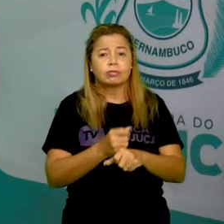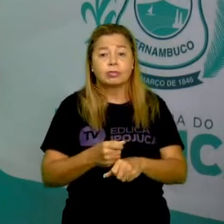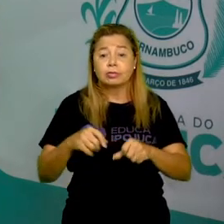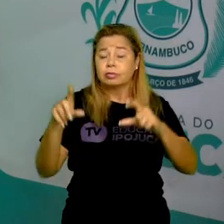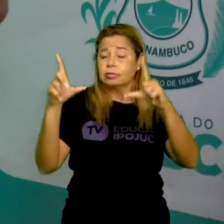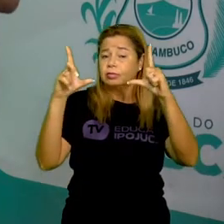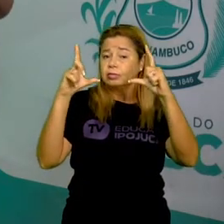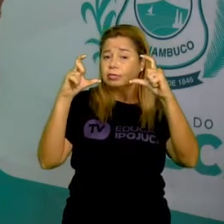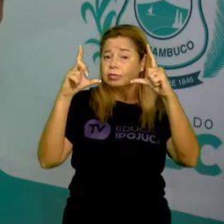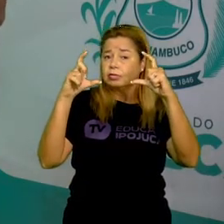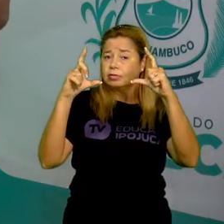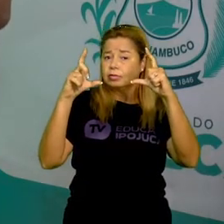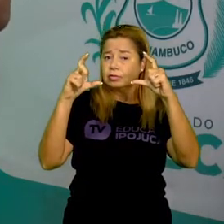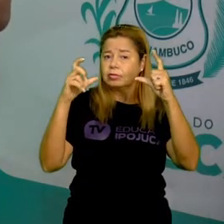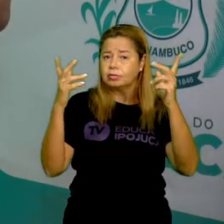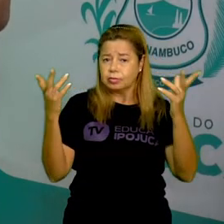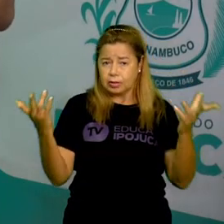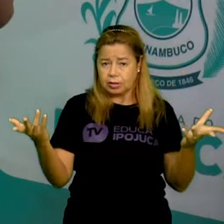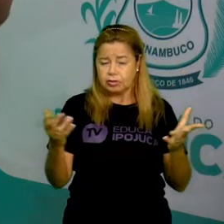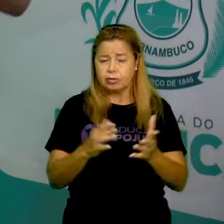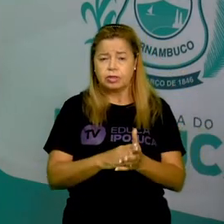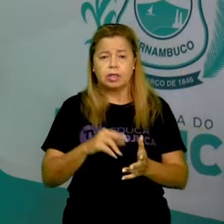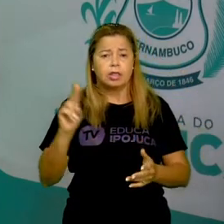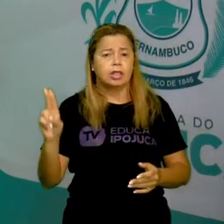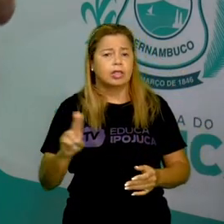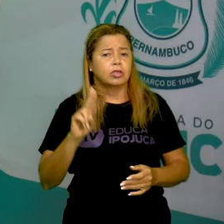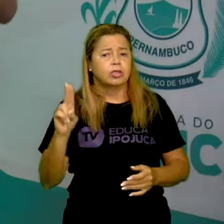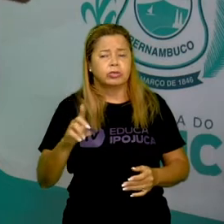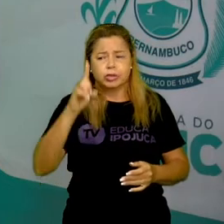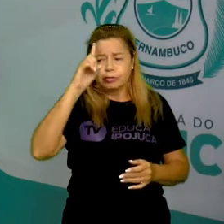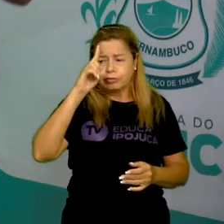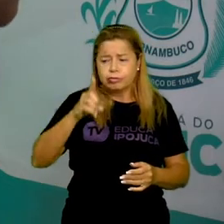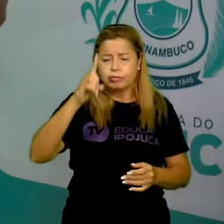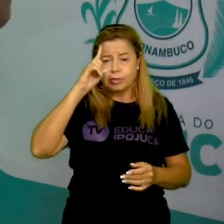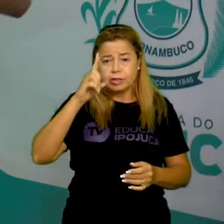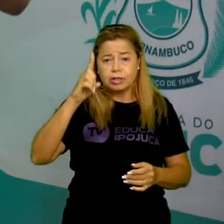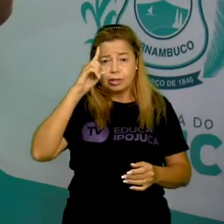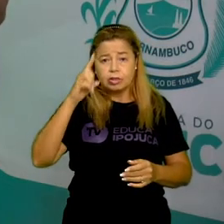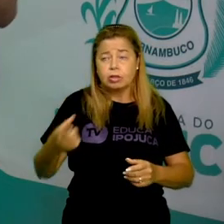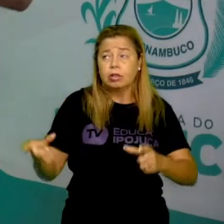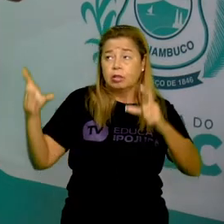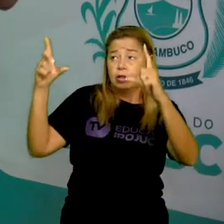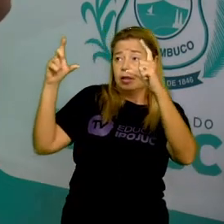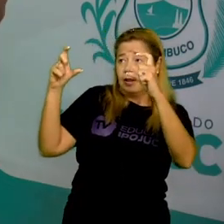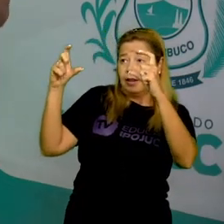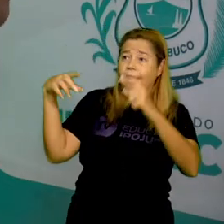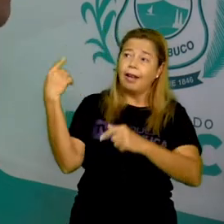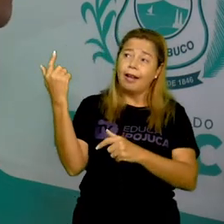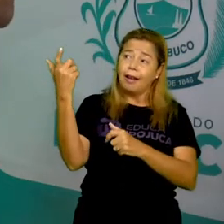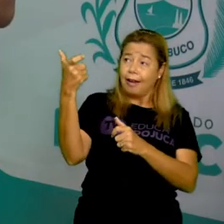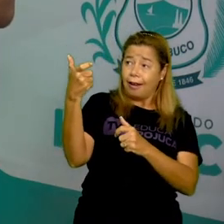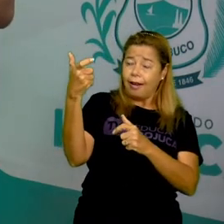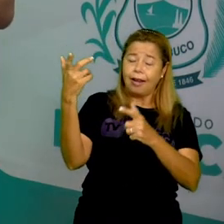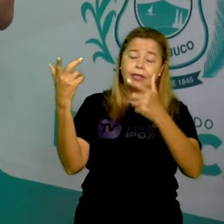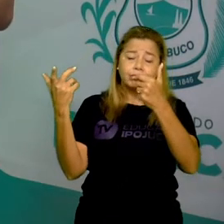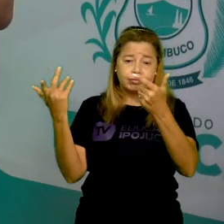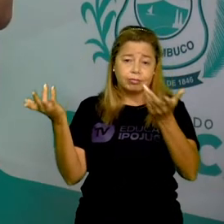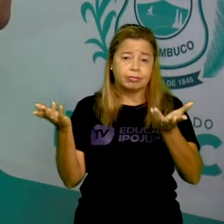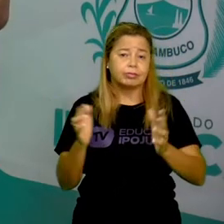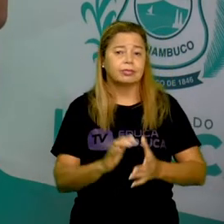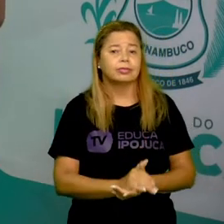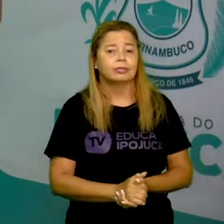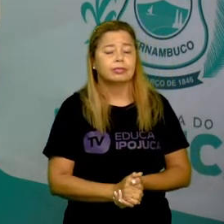a fotografia, que é muito comum no nosso dia a dia, tudo hoje em dia é uma selfie, é uma foto, faz parte das expressões